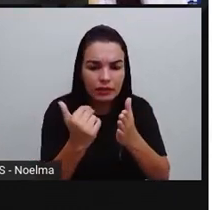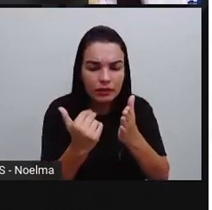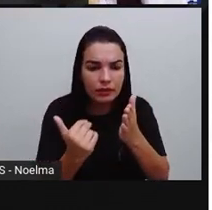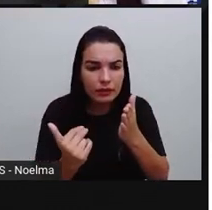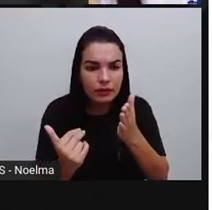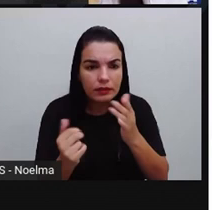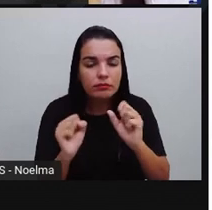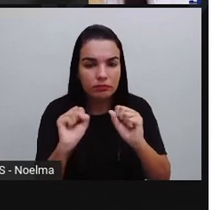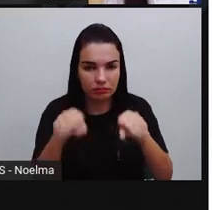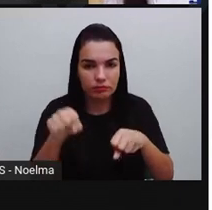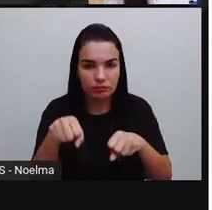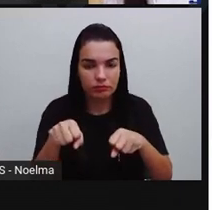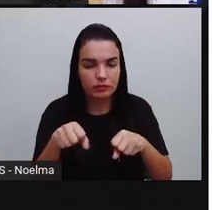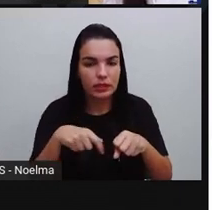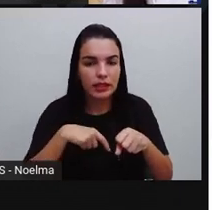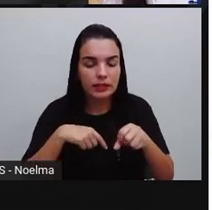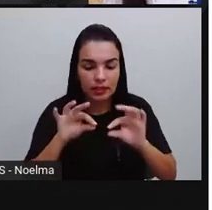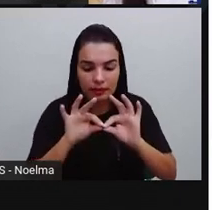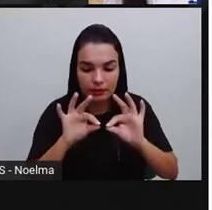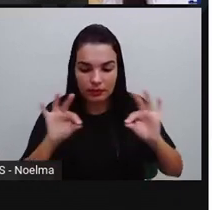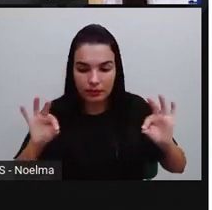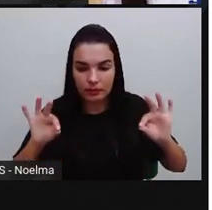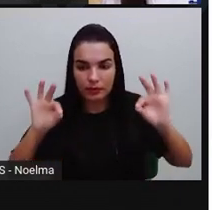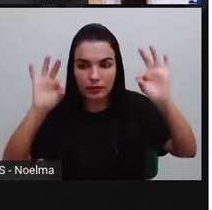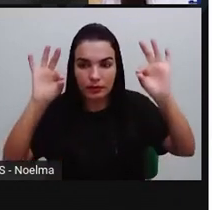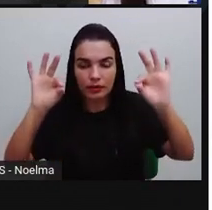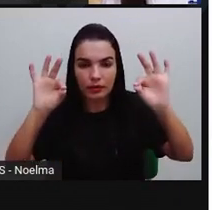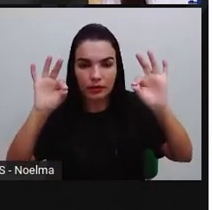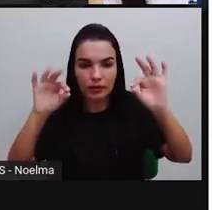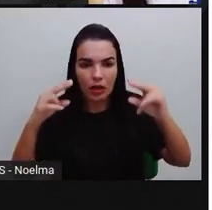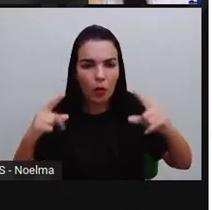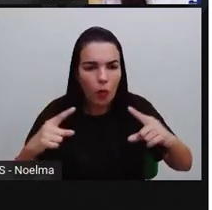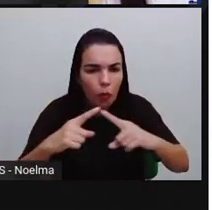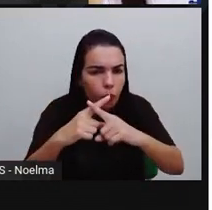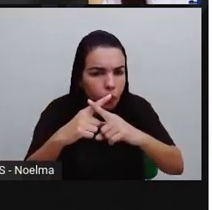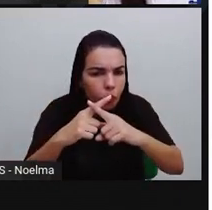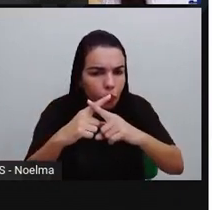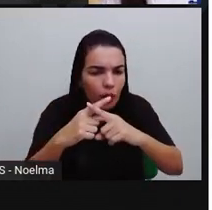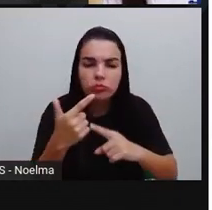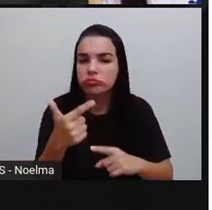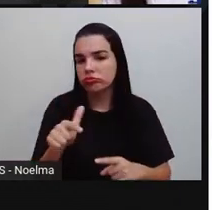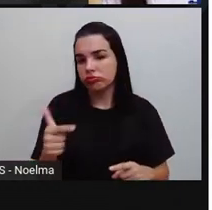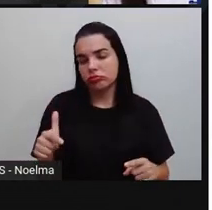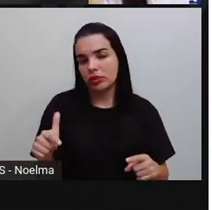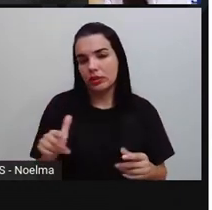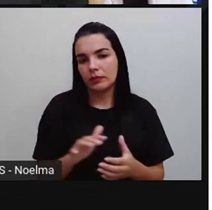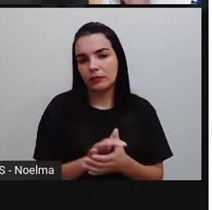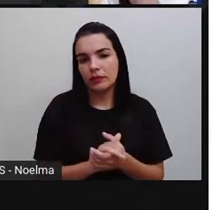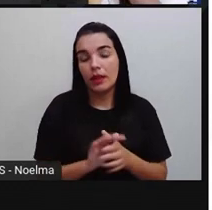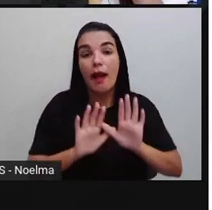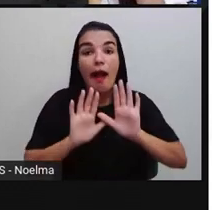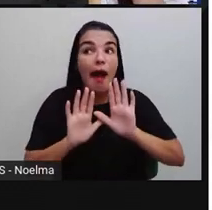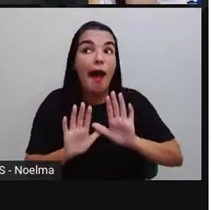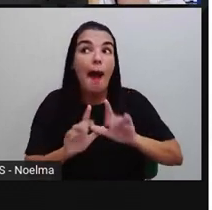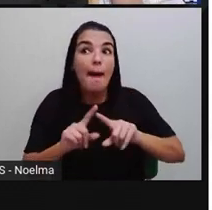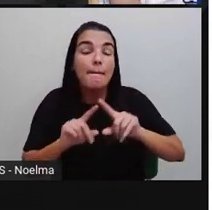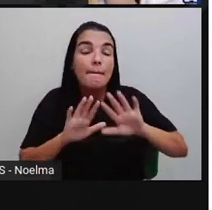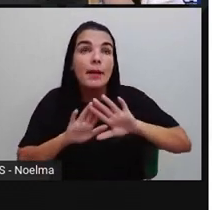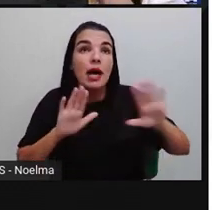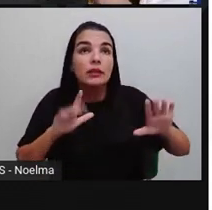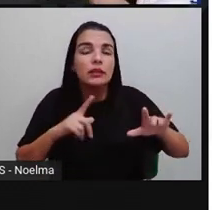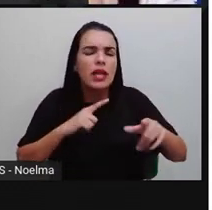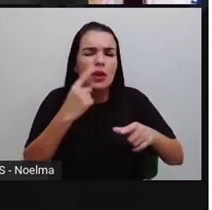fechada. Os segmentos de retas se cruzam? Não se cruzam, mas tem um